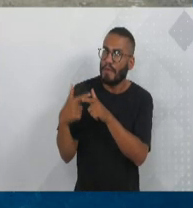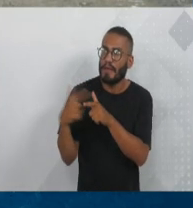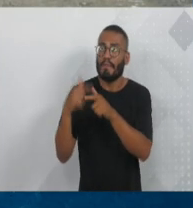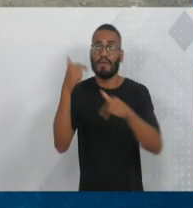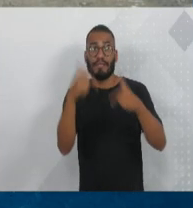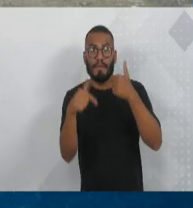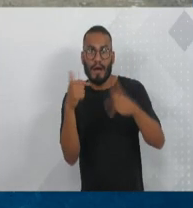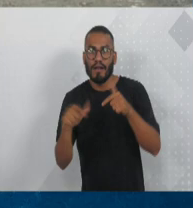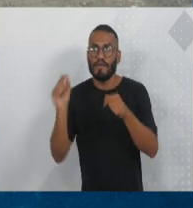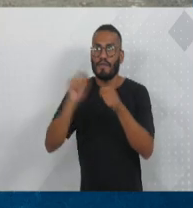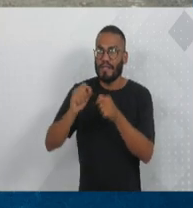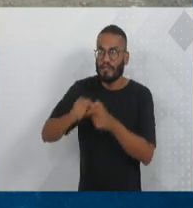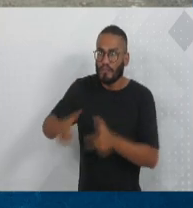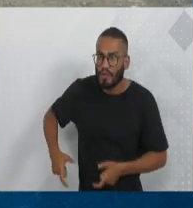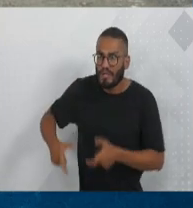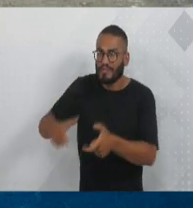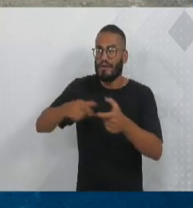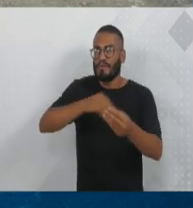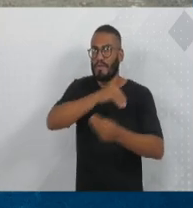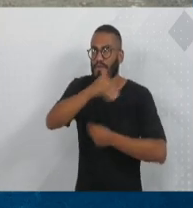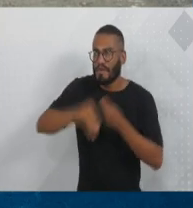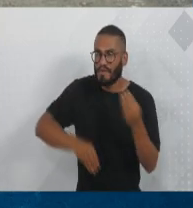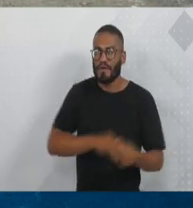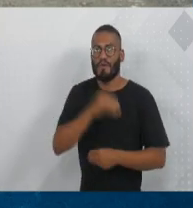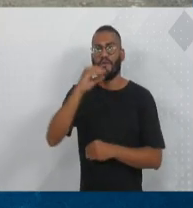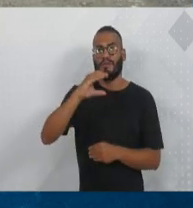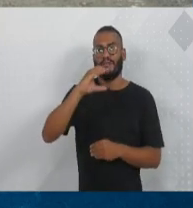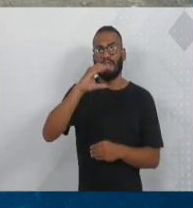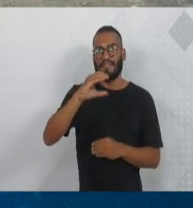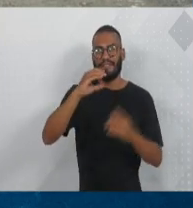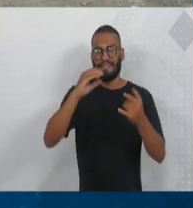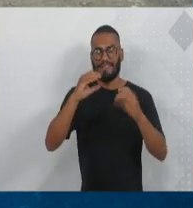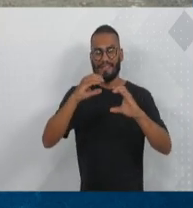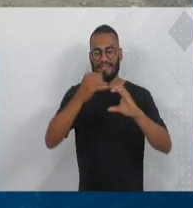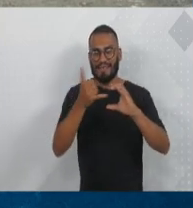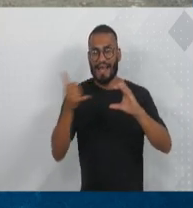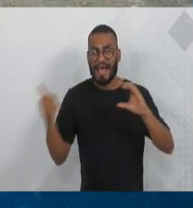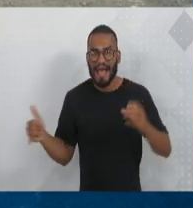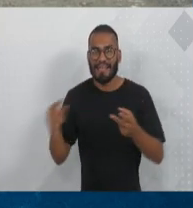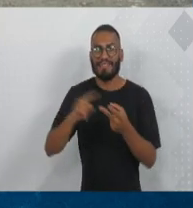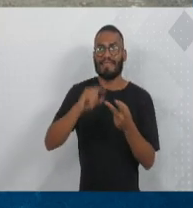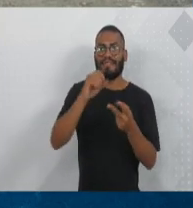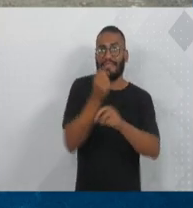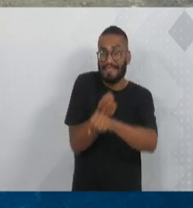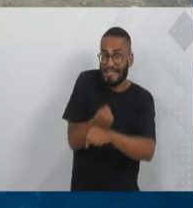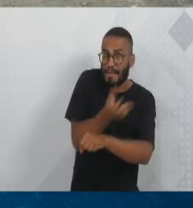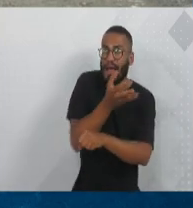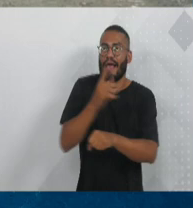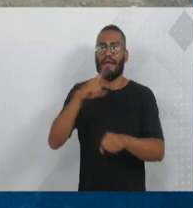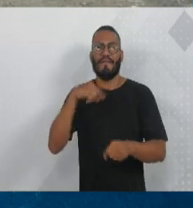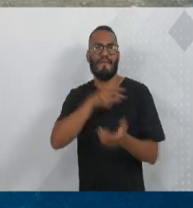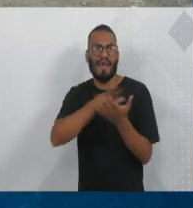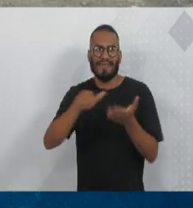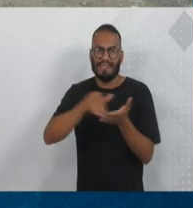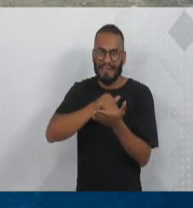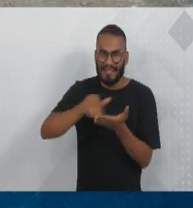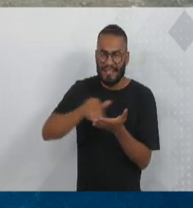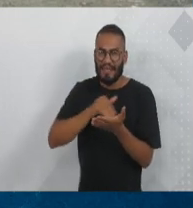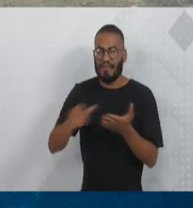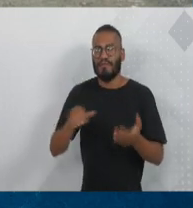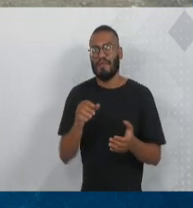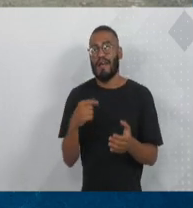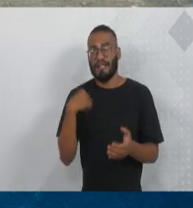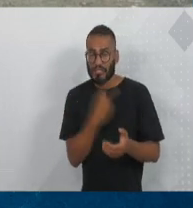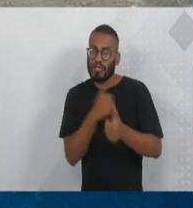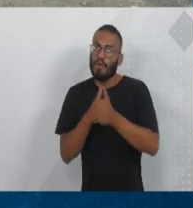trabalho ali nas tubulações, envolveu Selesc, Samai, enfim, várias secretarias ali, e hoje a gente esteve acompanhando ali praticamente a conclusão já dos